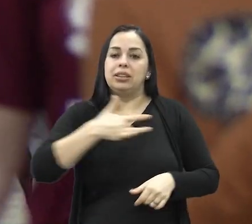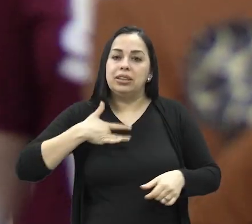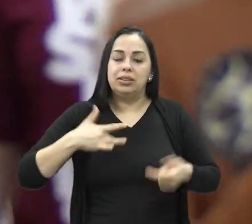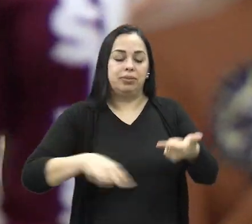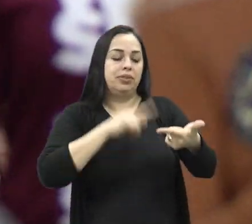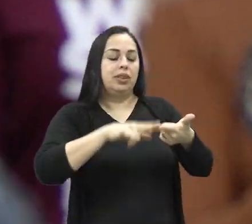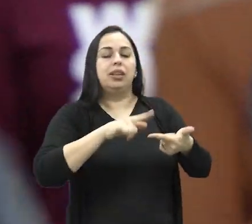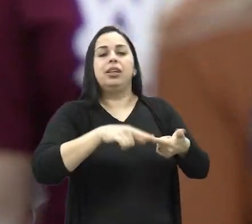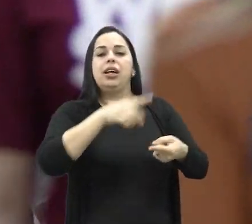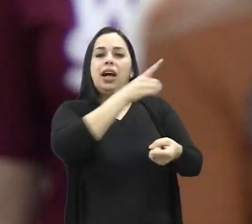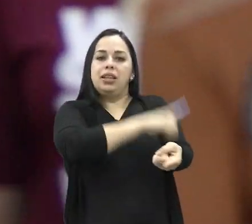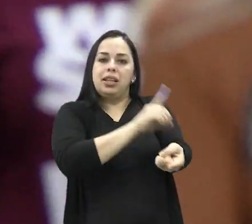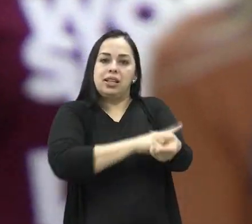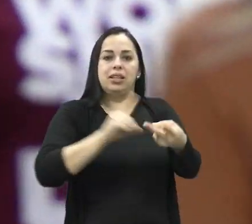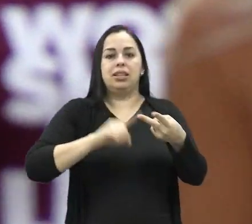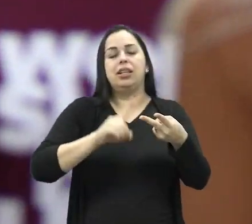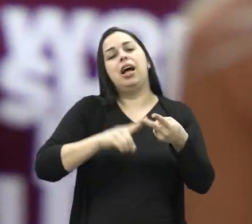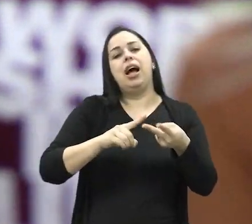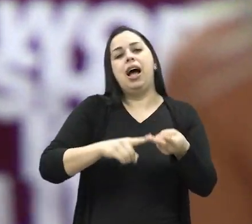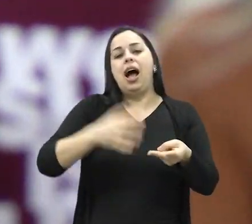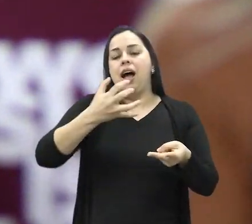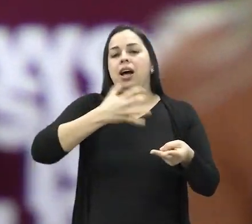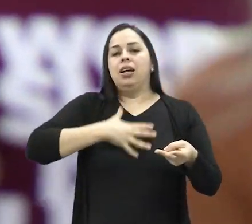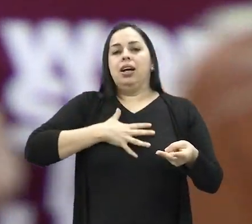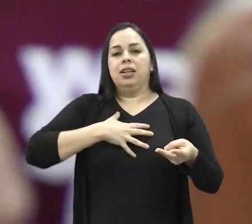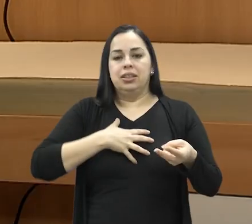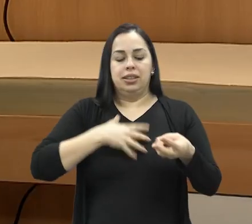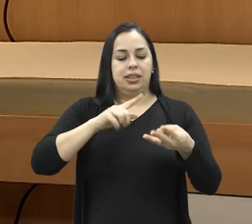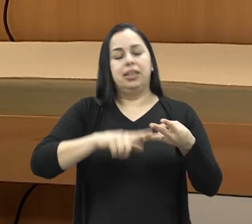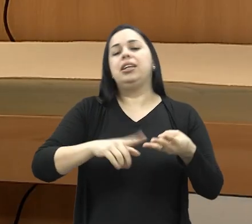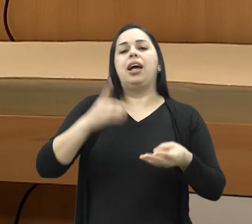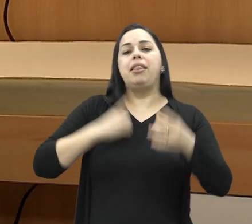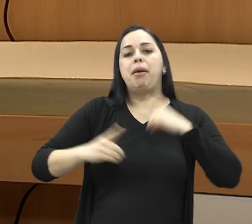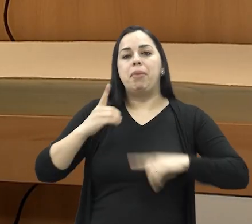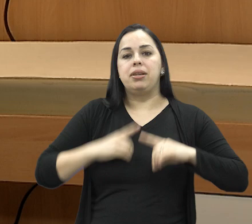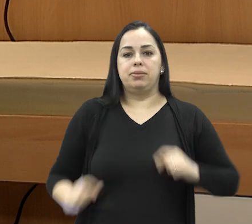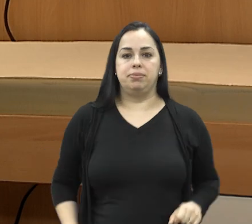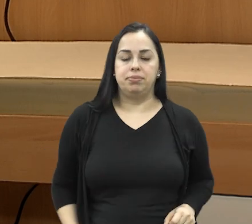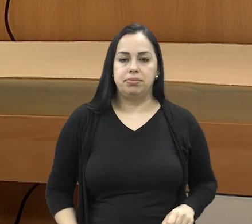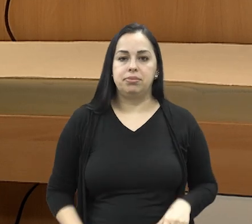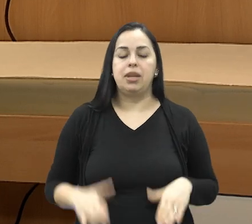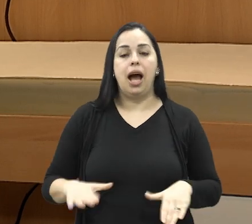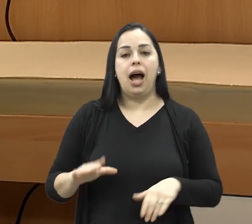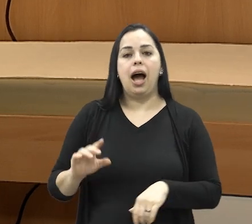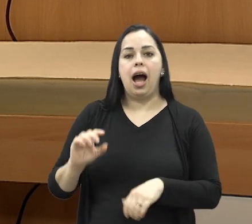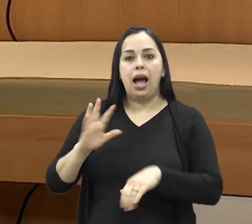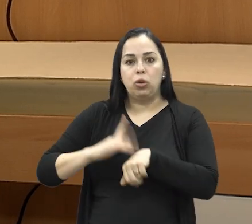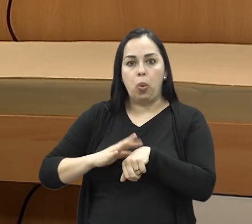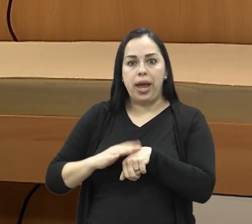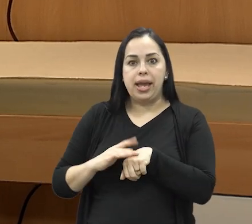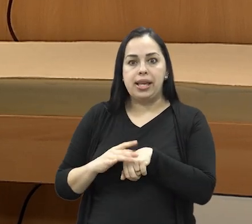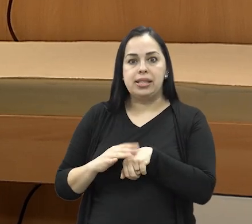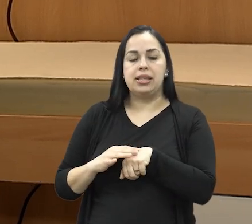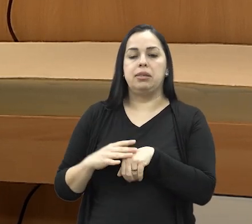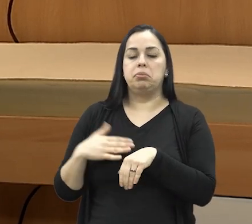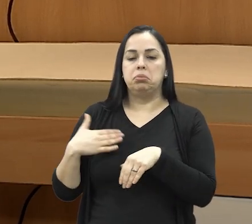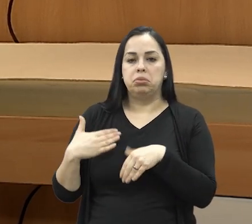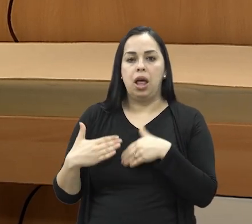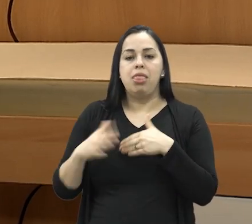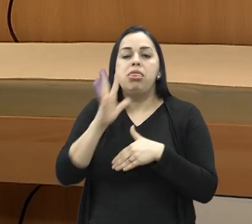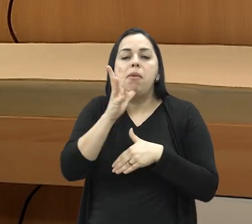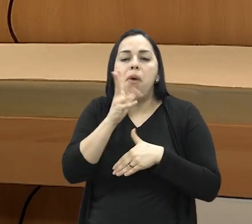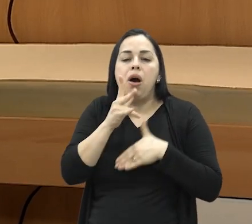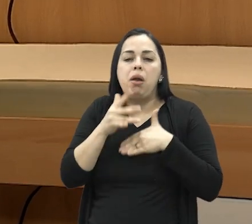população do país são diabetes, asma e a depressão. A doença crônica é aquela que demora